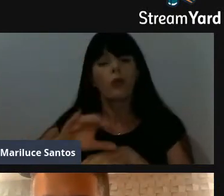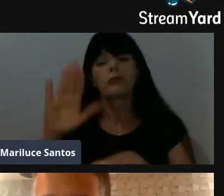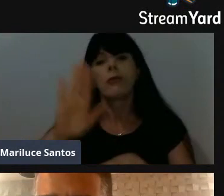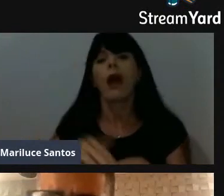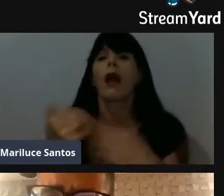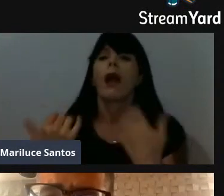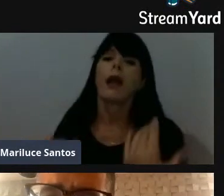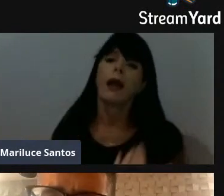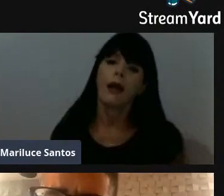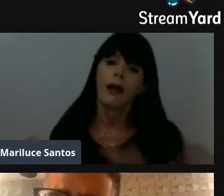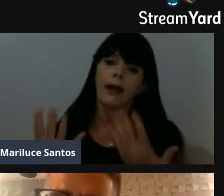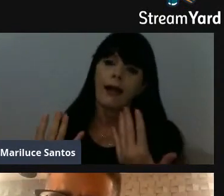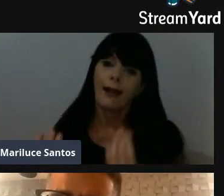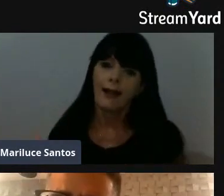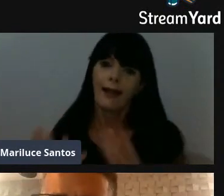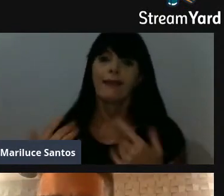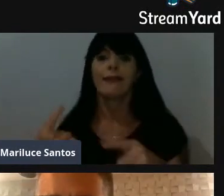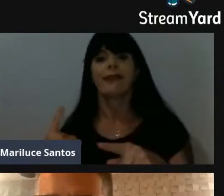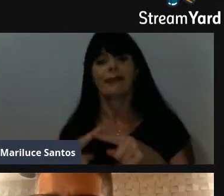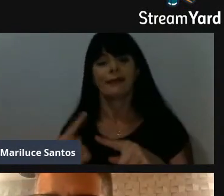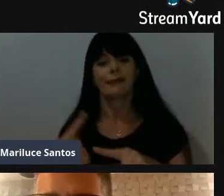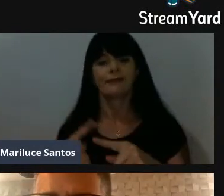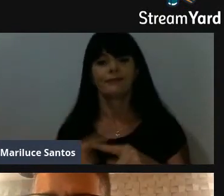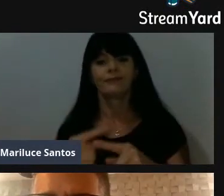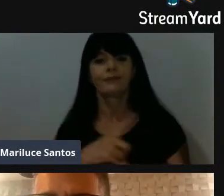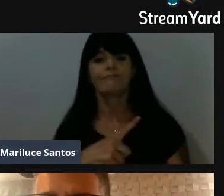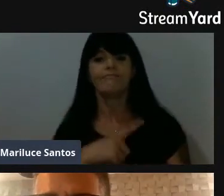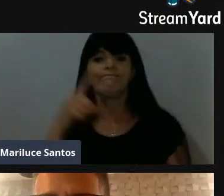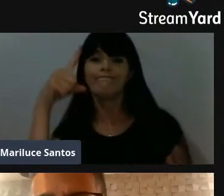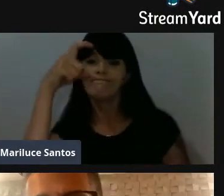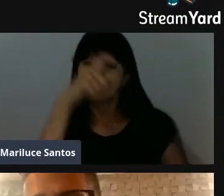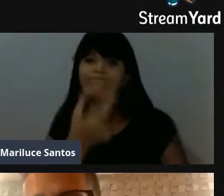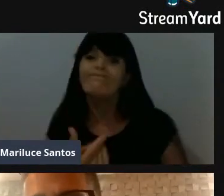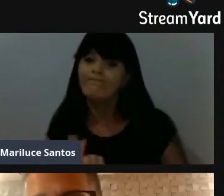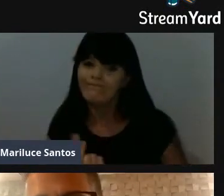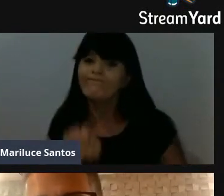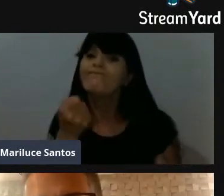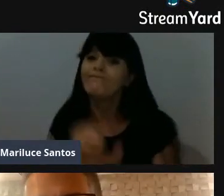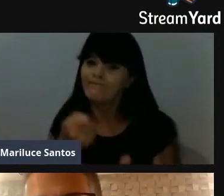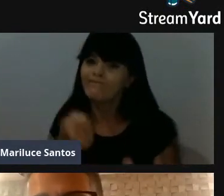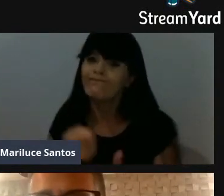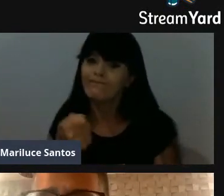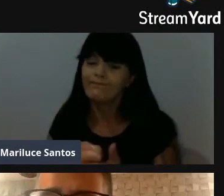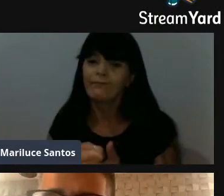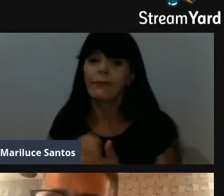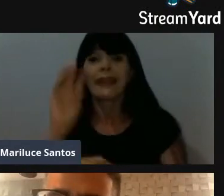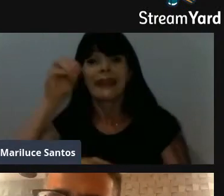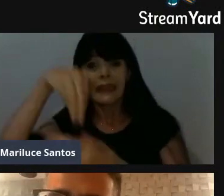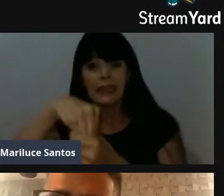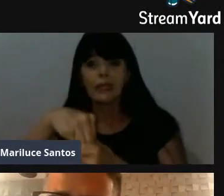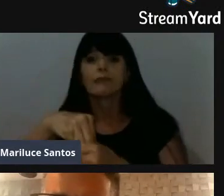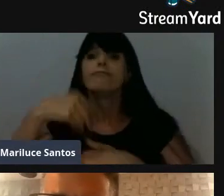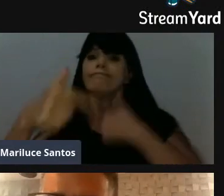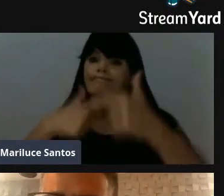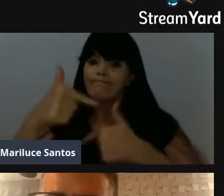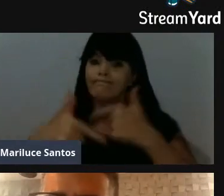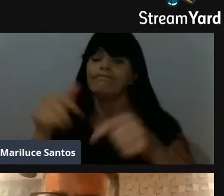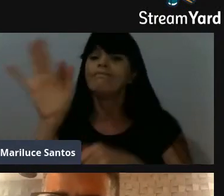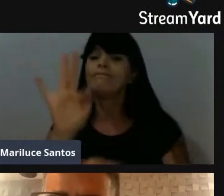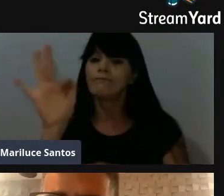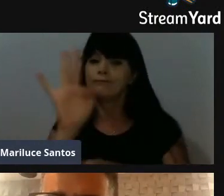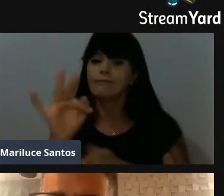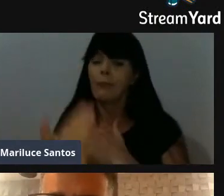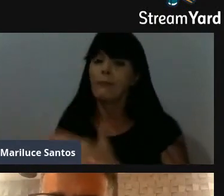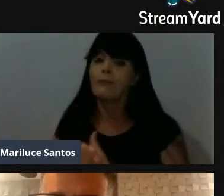porque a gente tinha a questão da dificuldade financeira, para poder pagar, e quem trabalha na faculdade, e fazia parte da